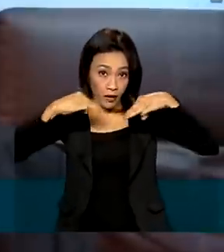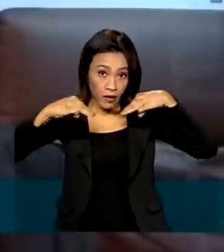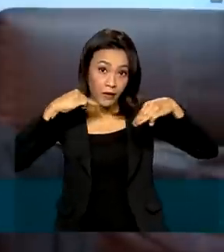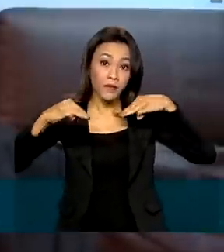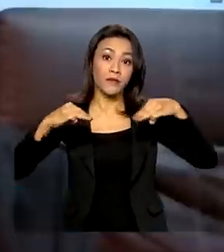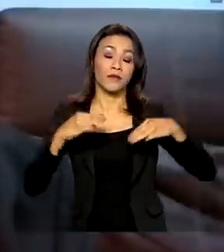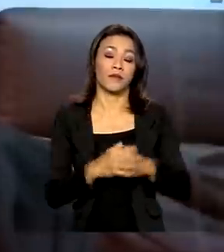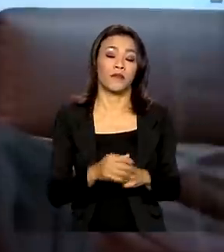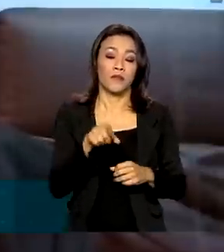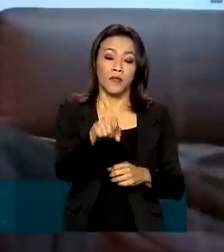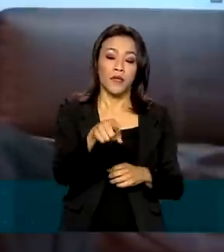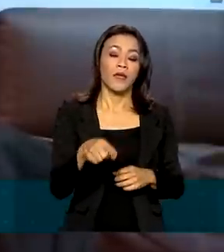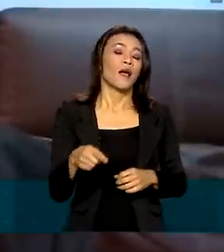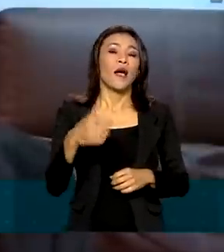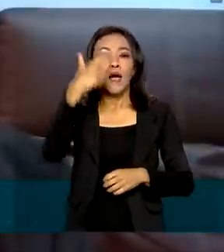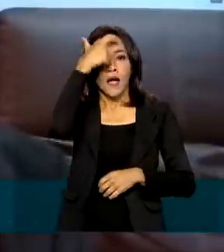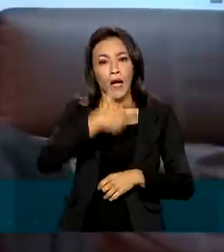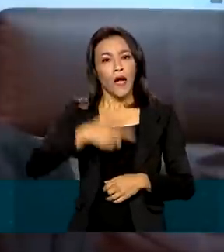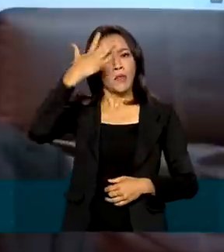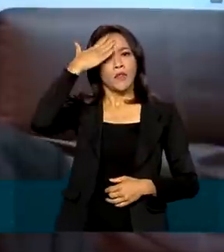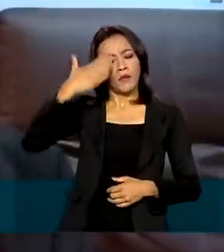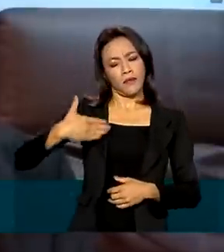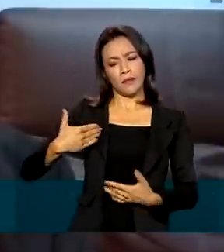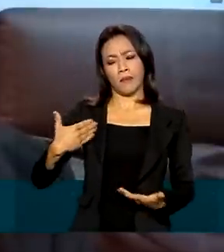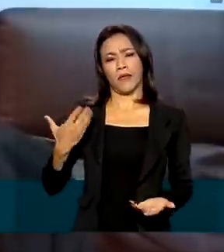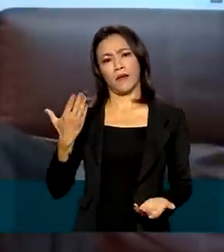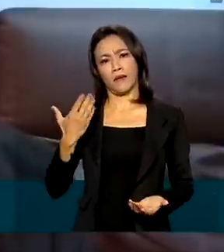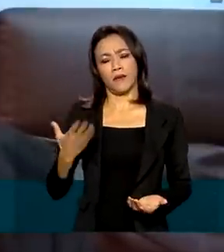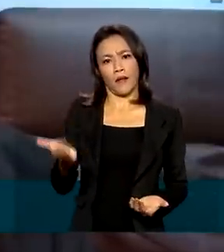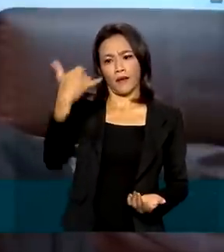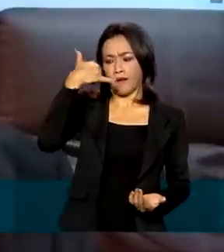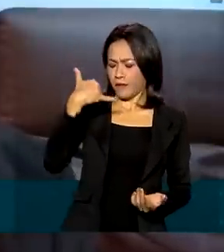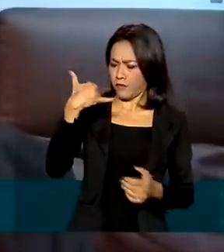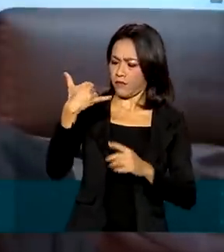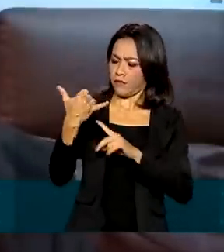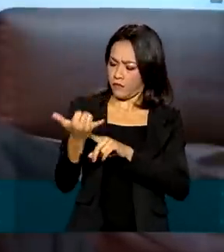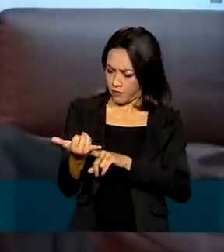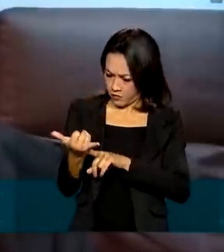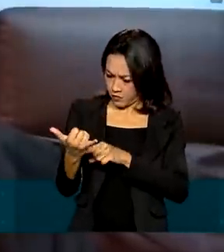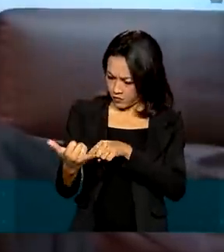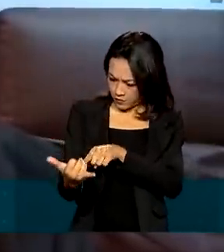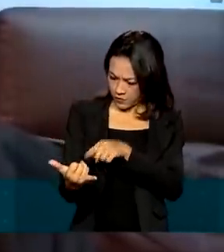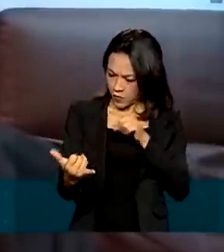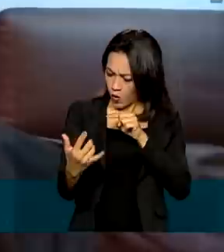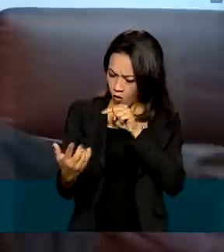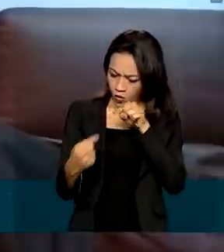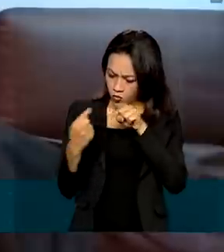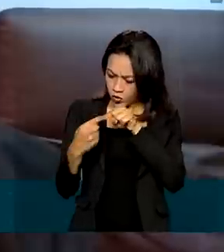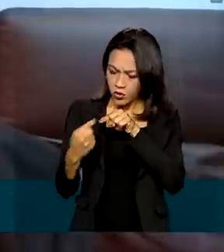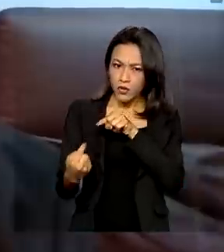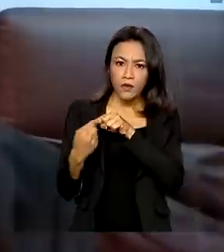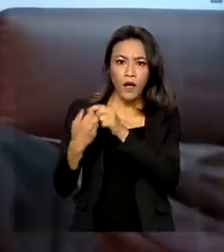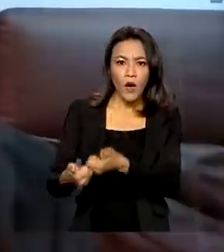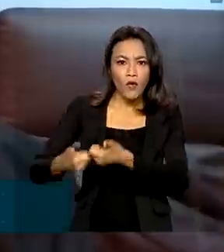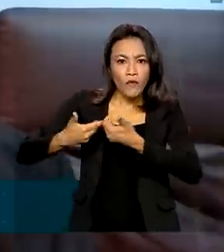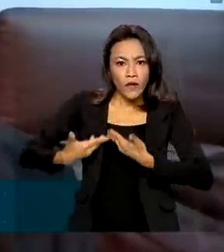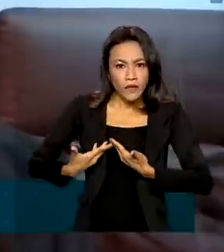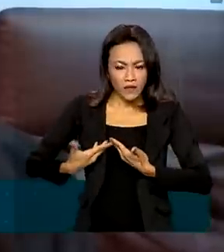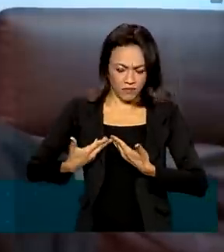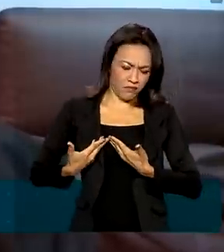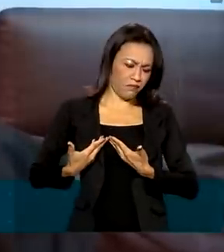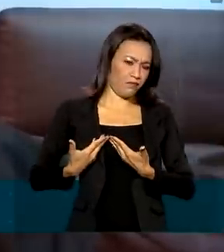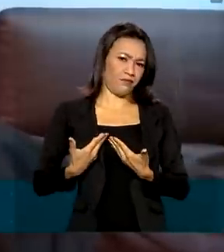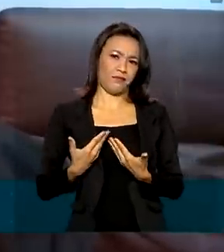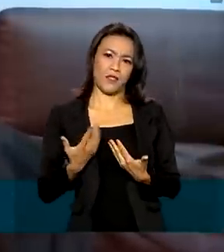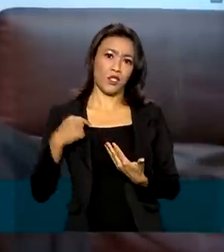o consumidor é empoderado, ele sabe que está recebendo uma chamada cujo objetivo é oferecer produtos ou serviços e